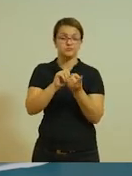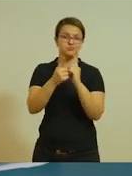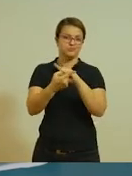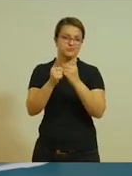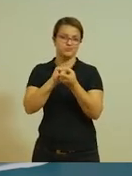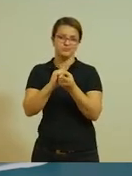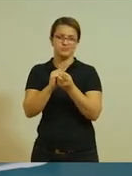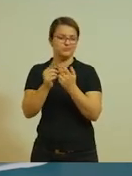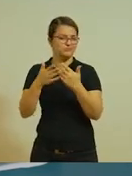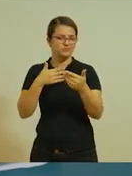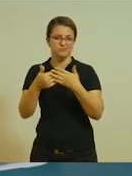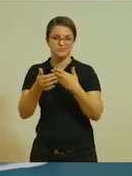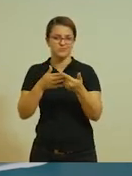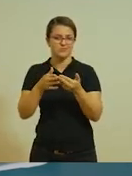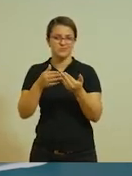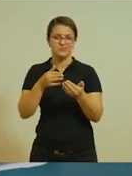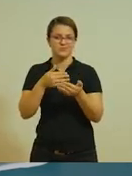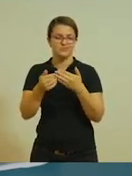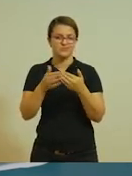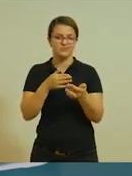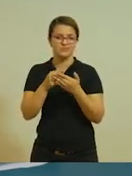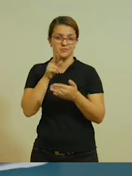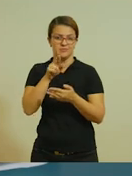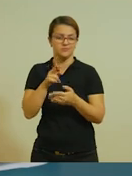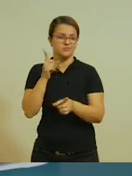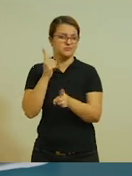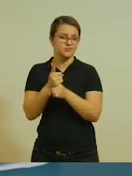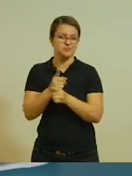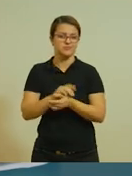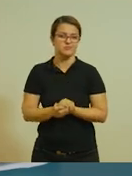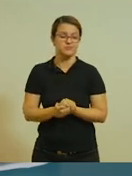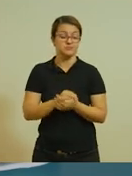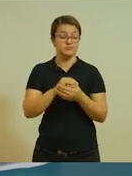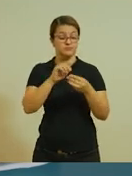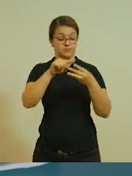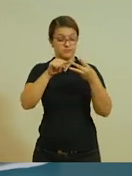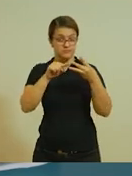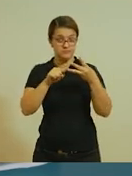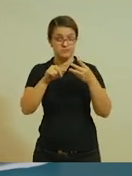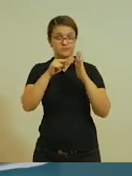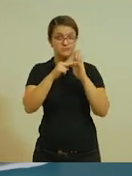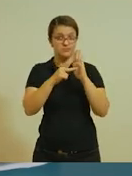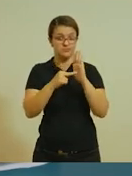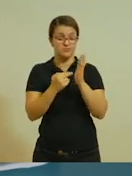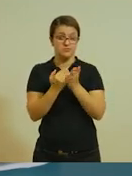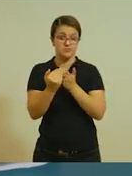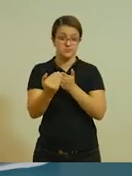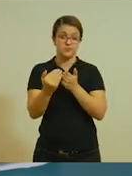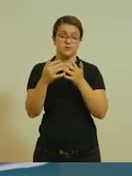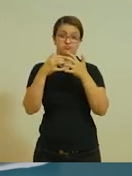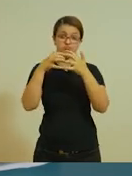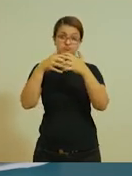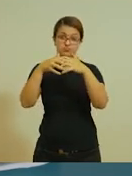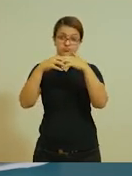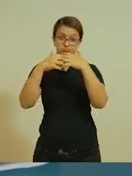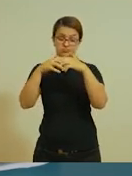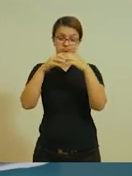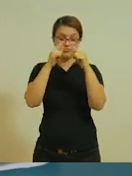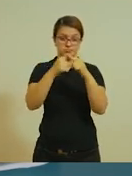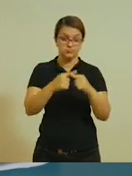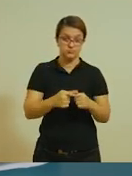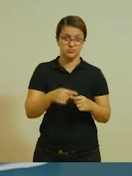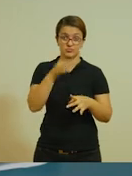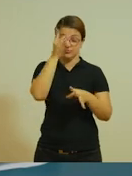Segundo essas três regrinhas básicas, vocês vão começar a desenvolver o cálculo mental através da memorização da